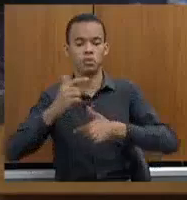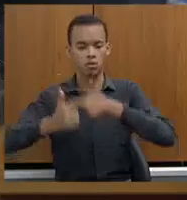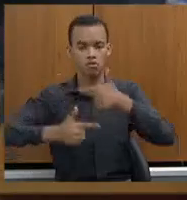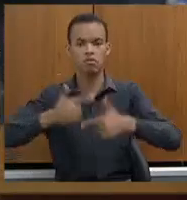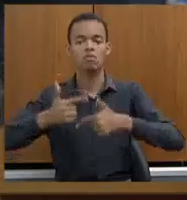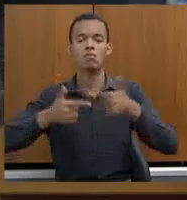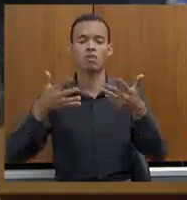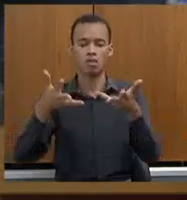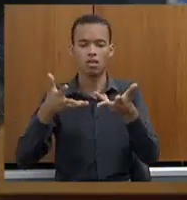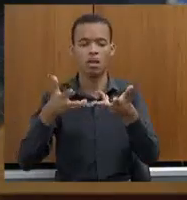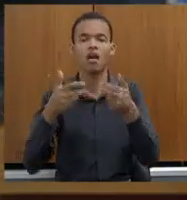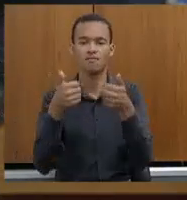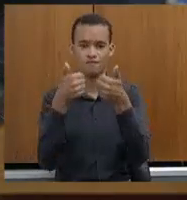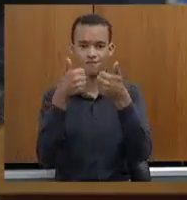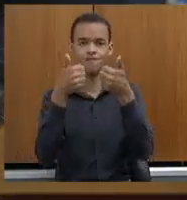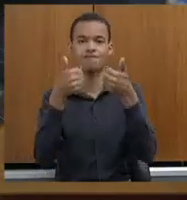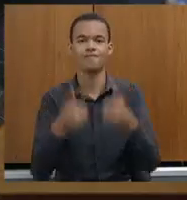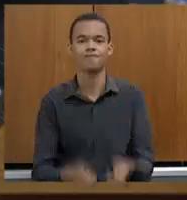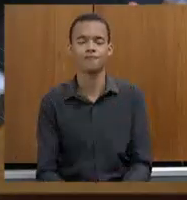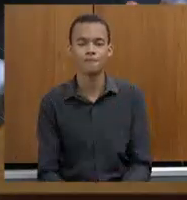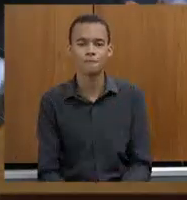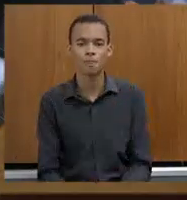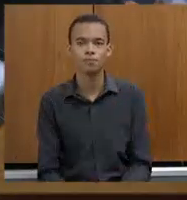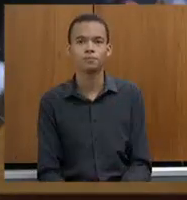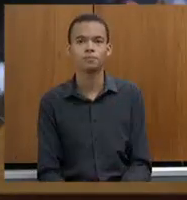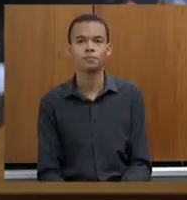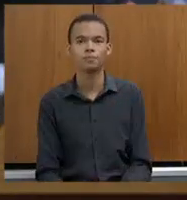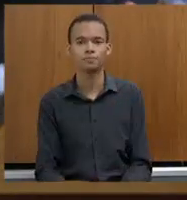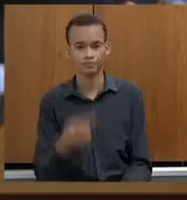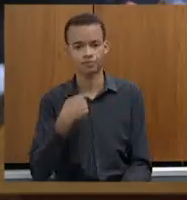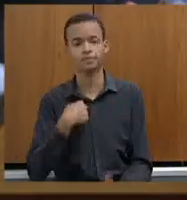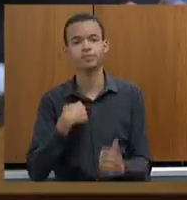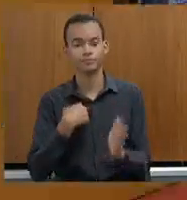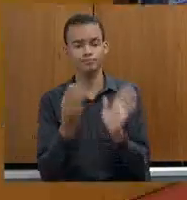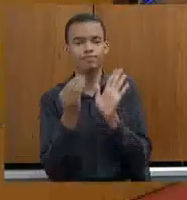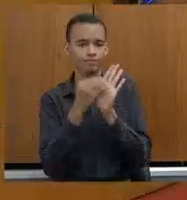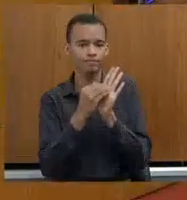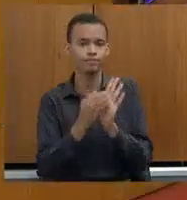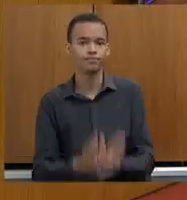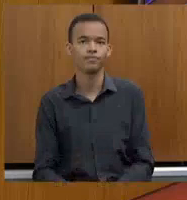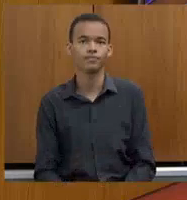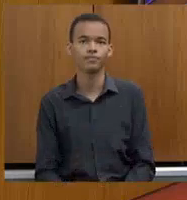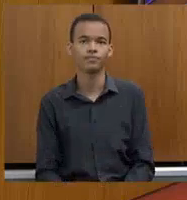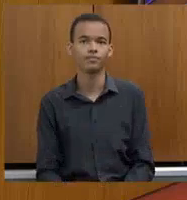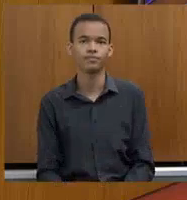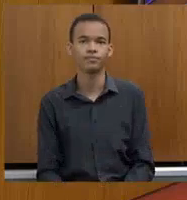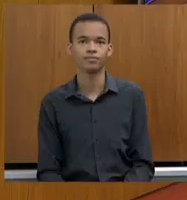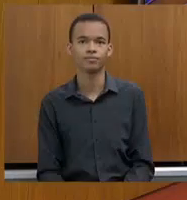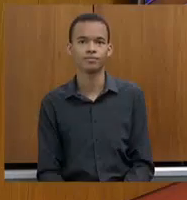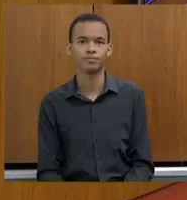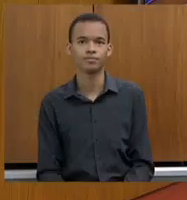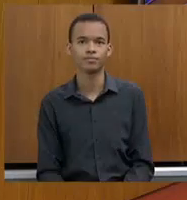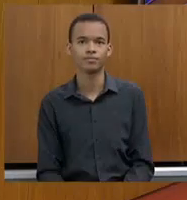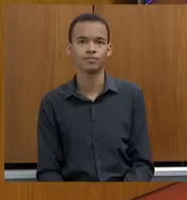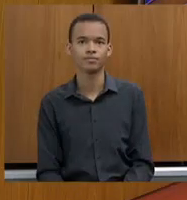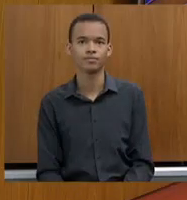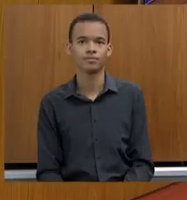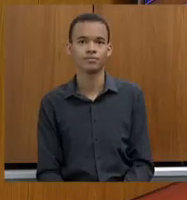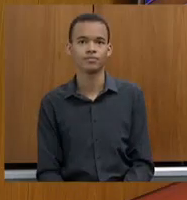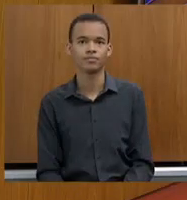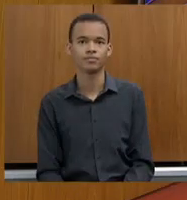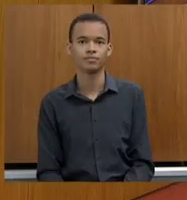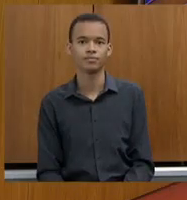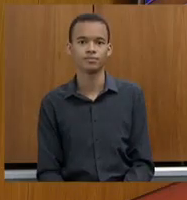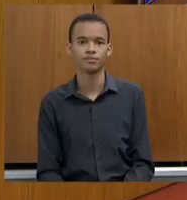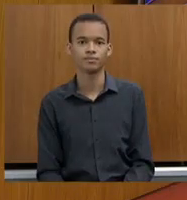maior qualidade. Fica aqui o meu registro. Eu queria cumprimentar o doutor